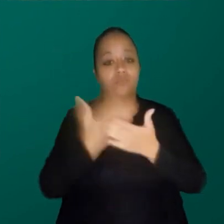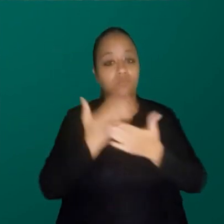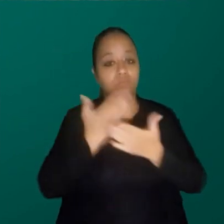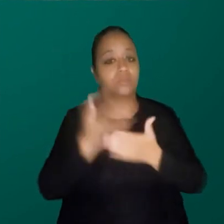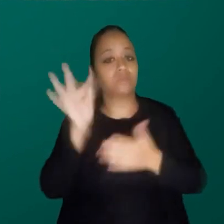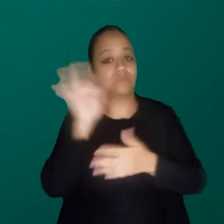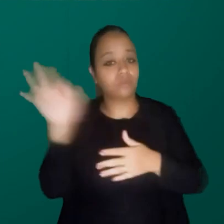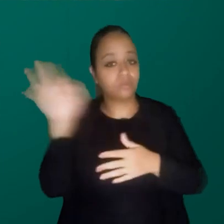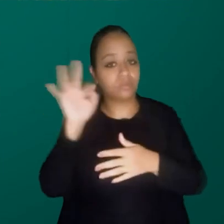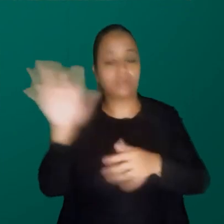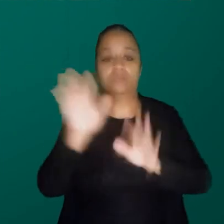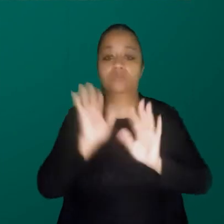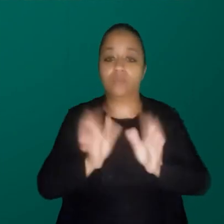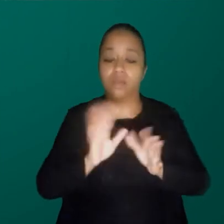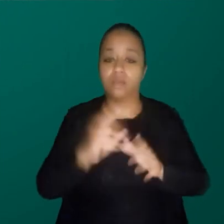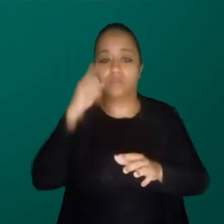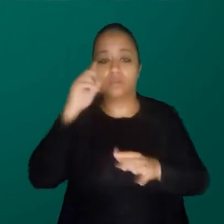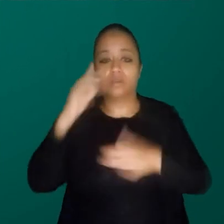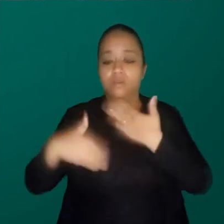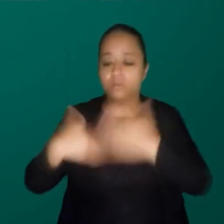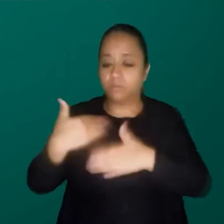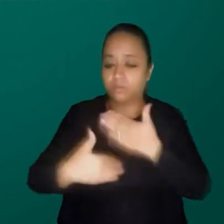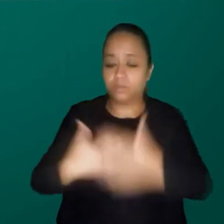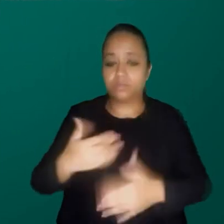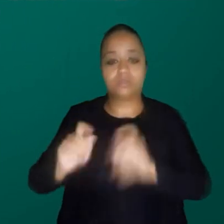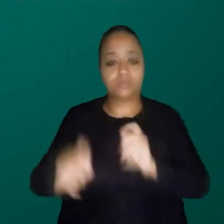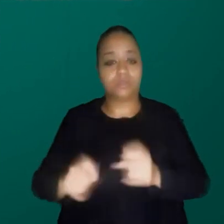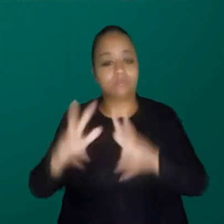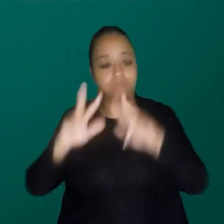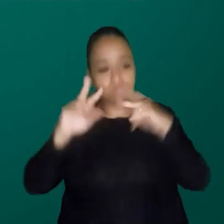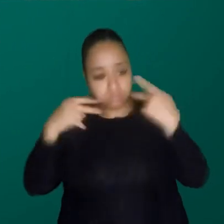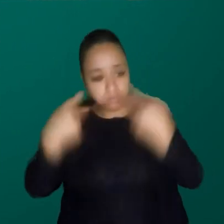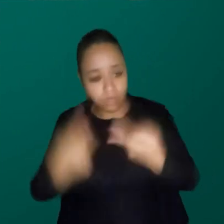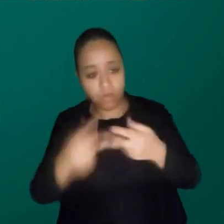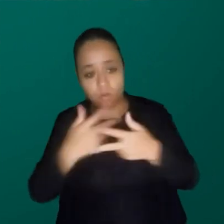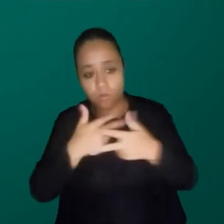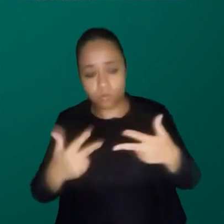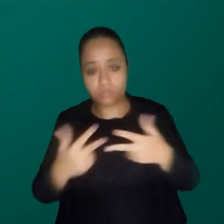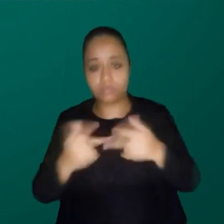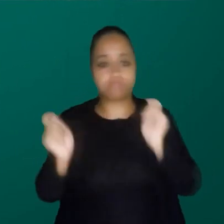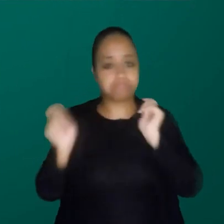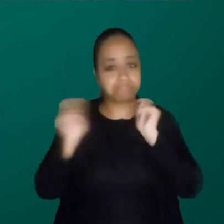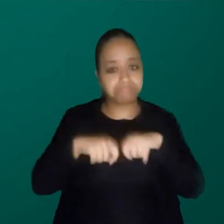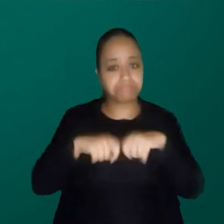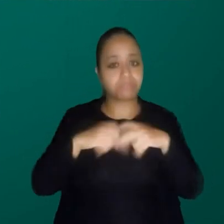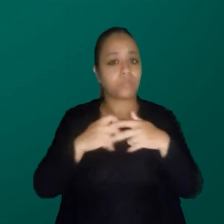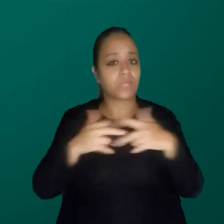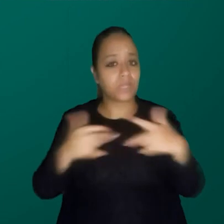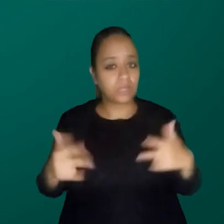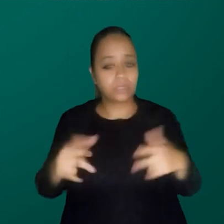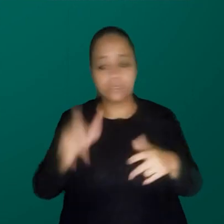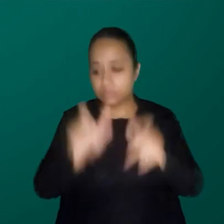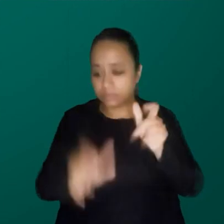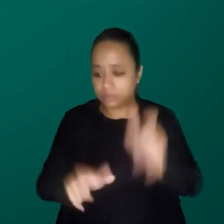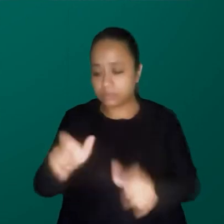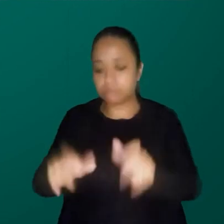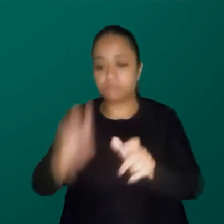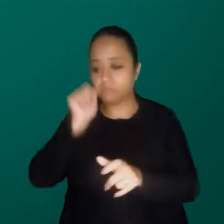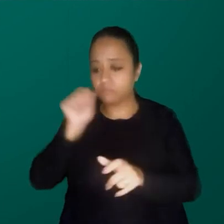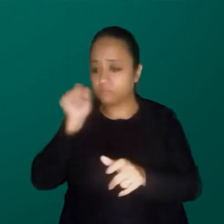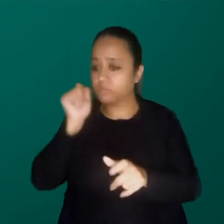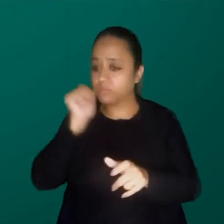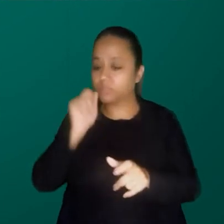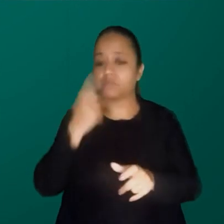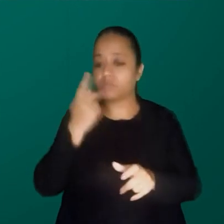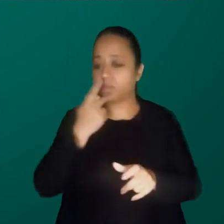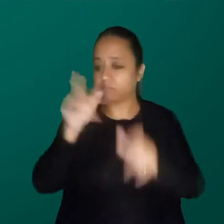mas a gente vê que esse processo de reconhecimento das potencialidades nelas, dessas meninas específicas